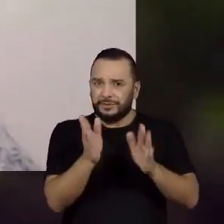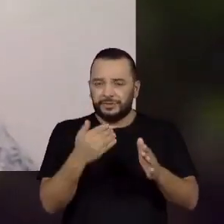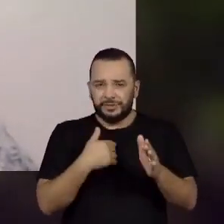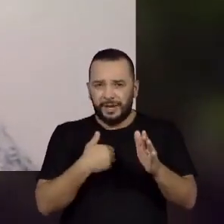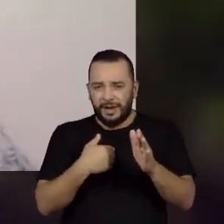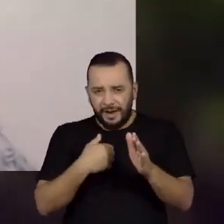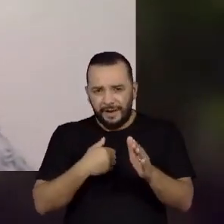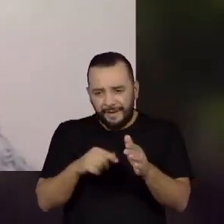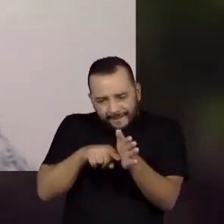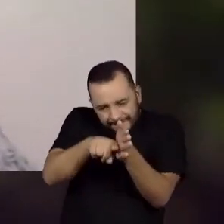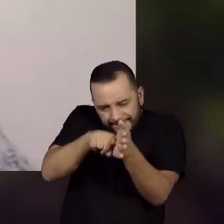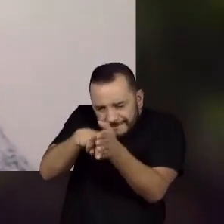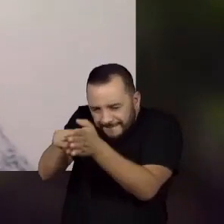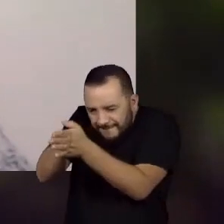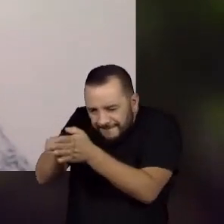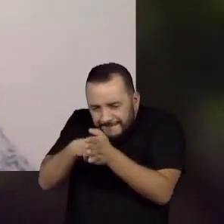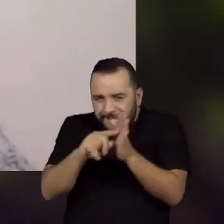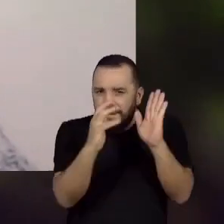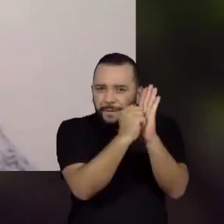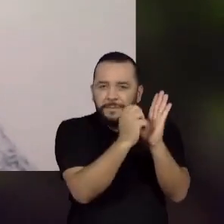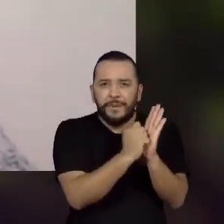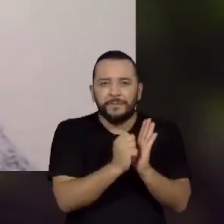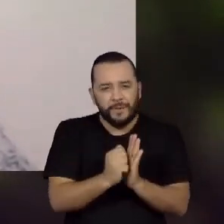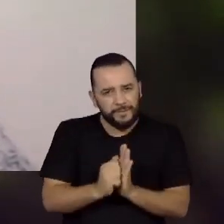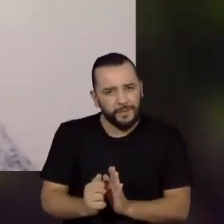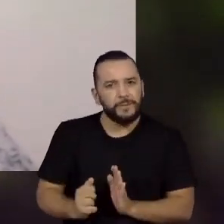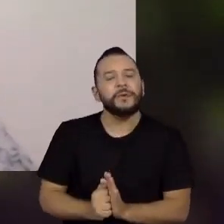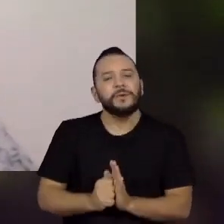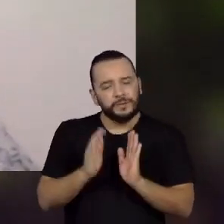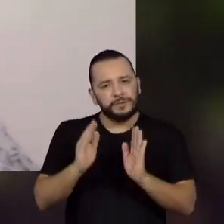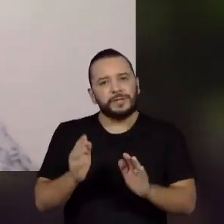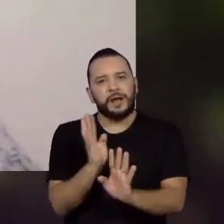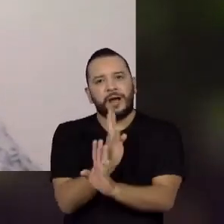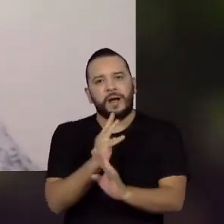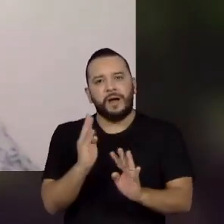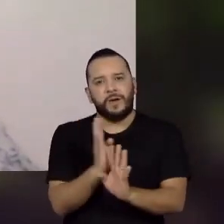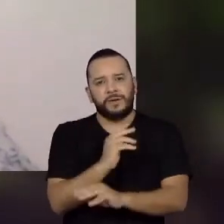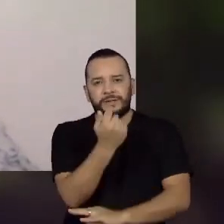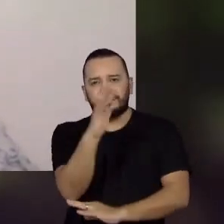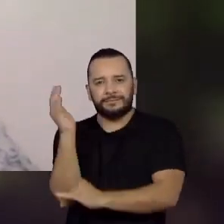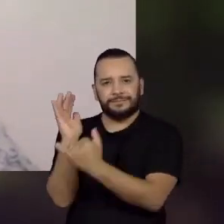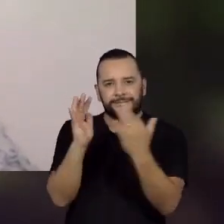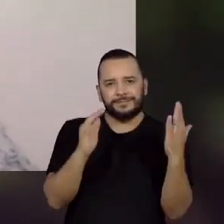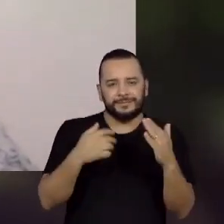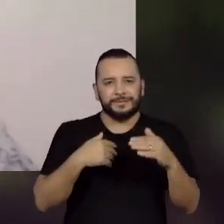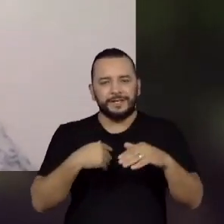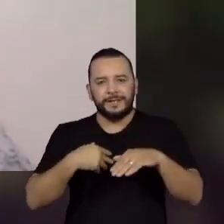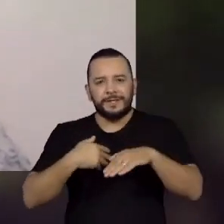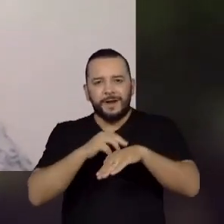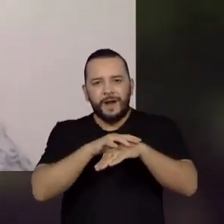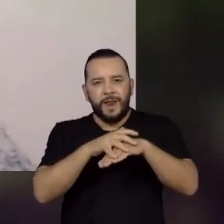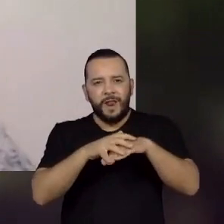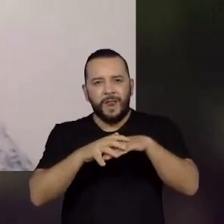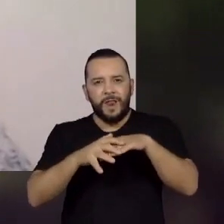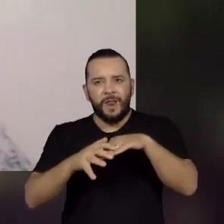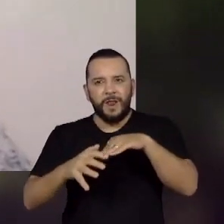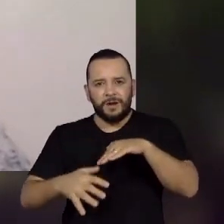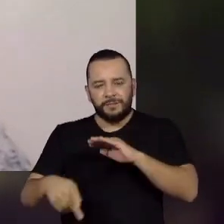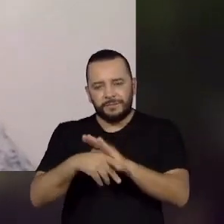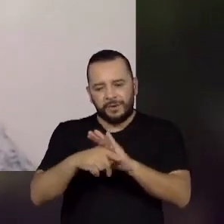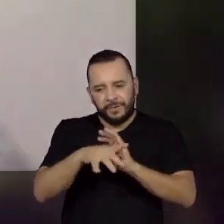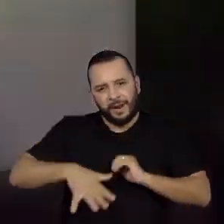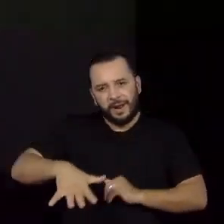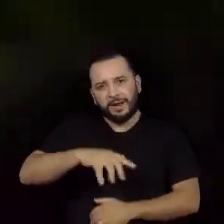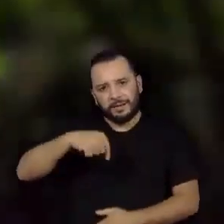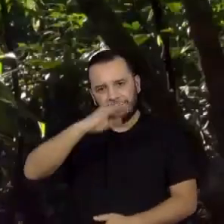de plantas, algas e fungos do território brasileiro. Isso significa que a cada dia uma nova espécie é descrita para a ciência, para o